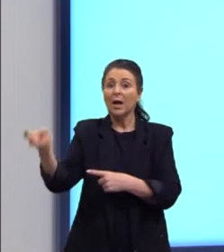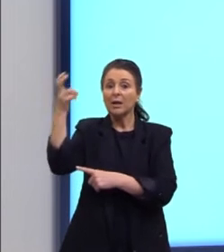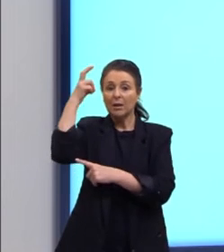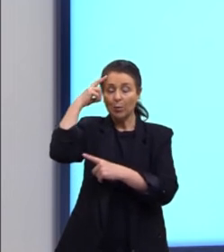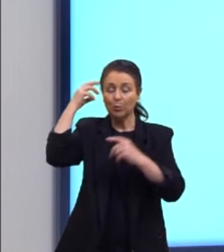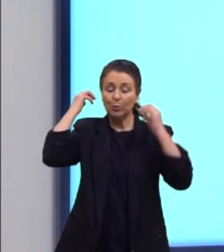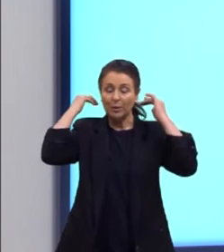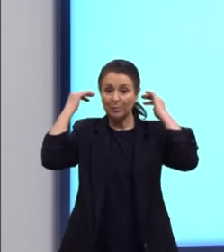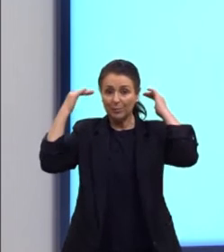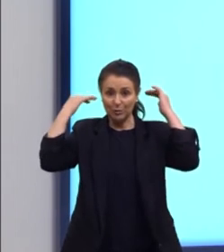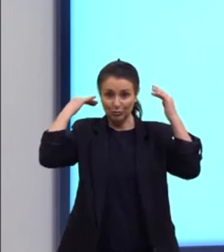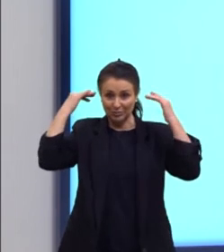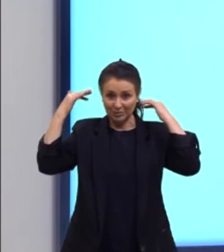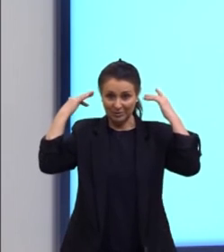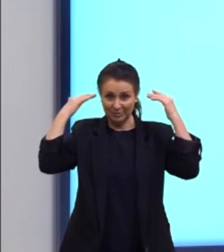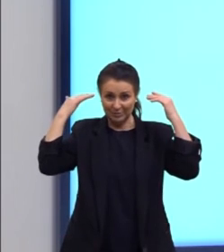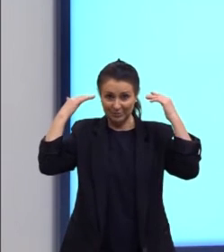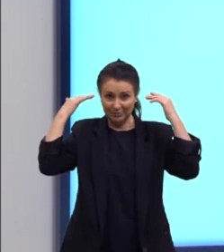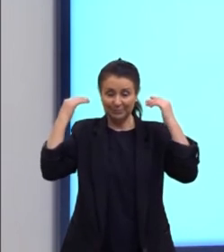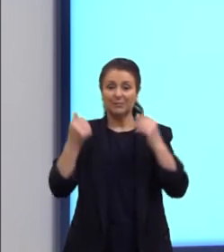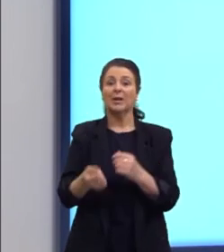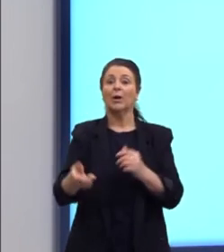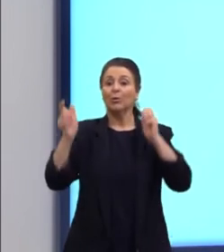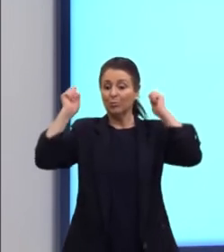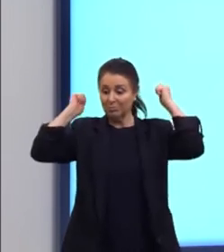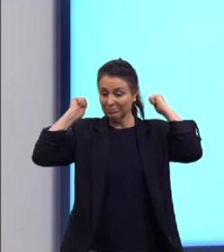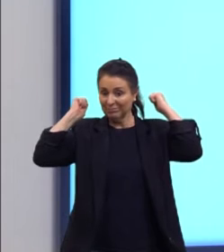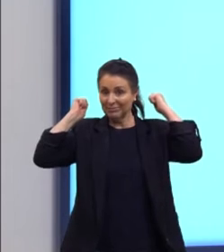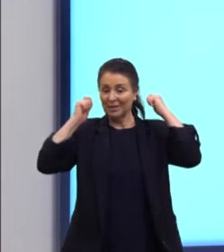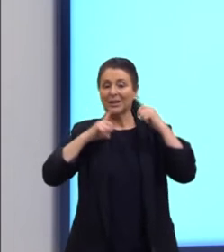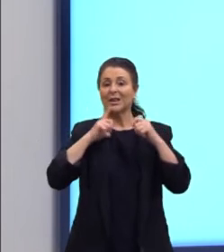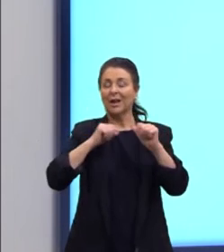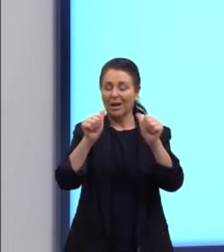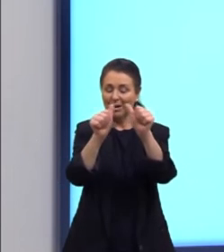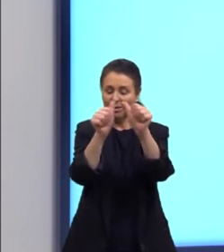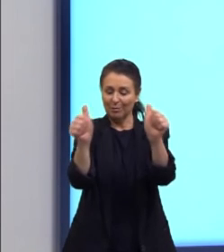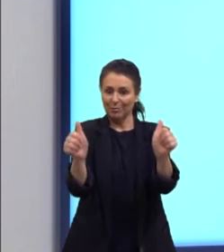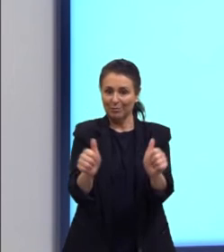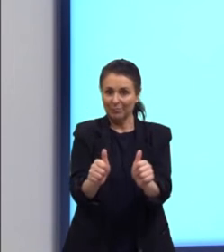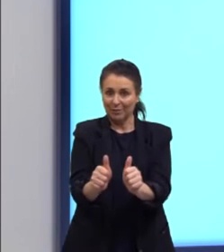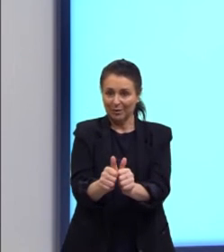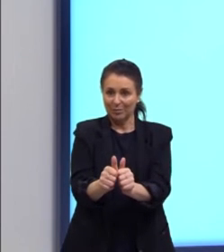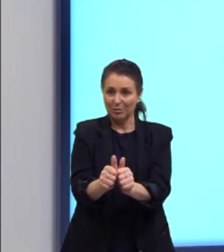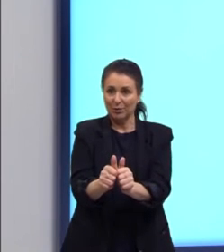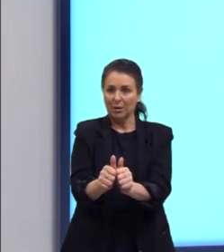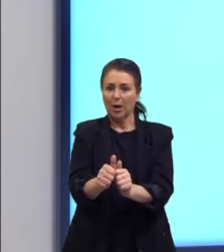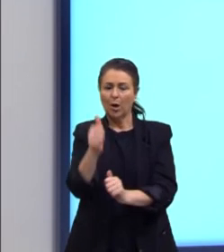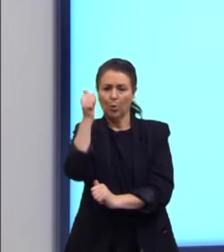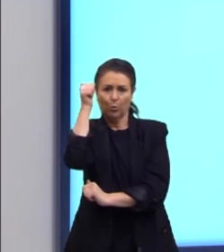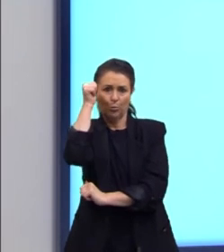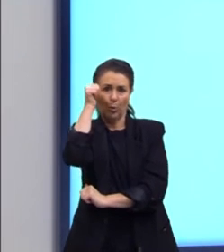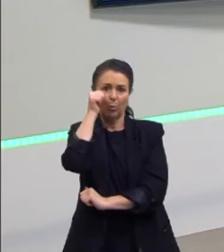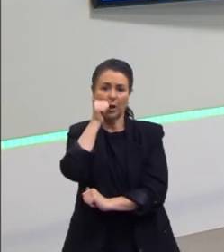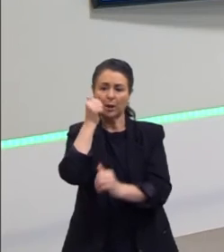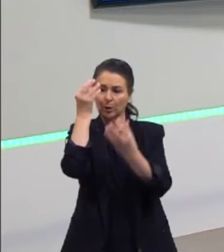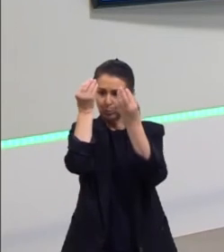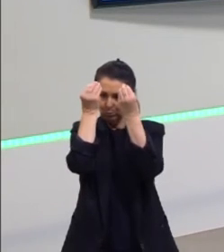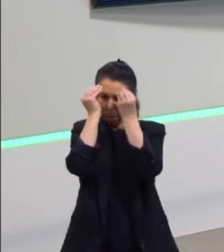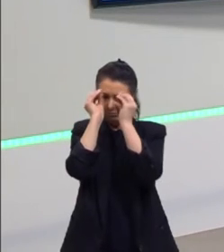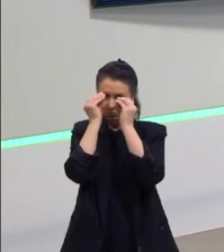mexicana. Certo? Essa imagem que nós temos aqui dessa mulher que